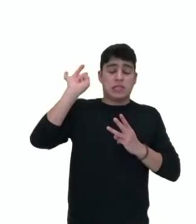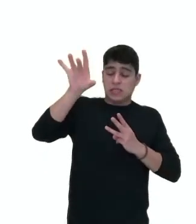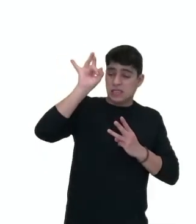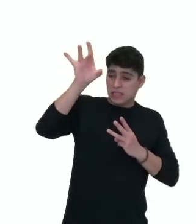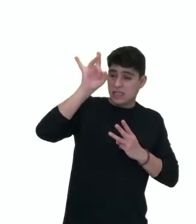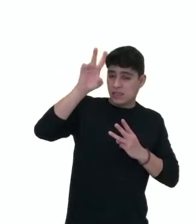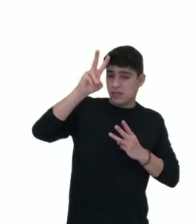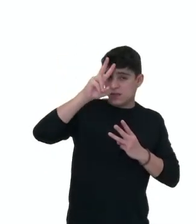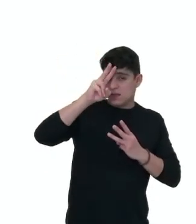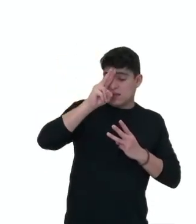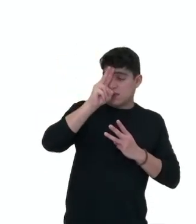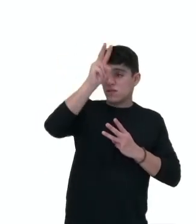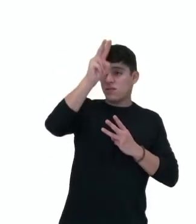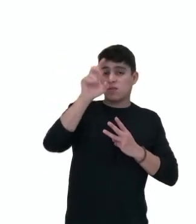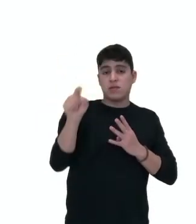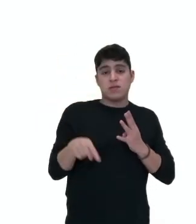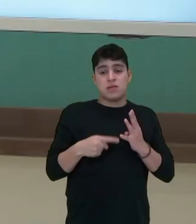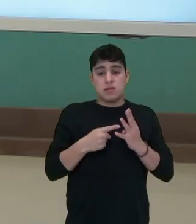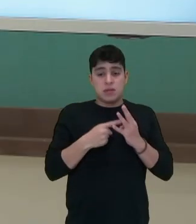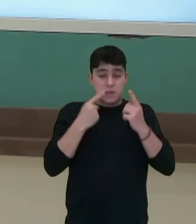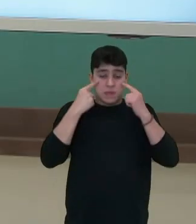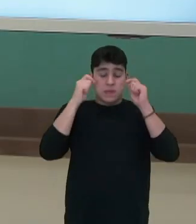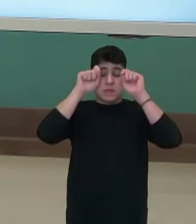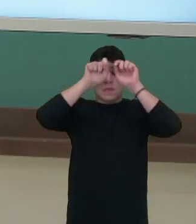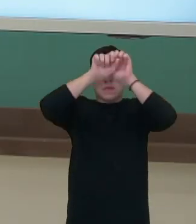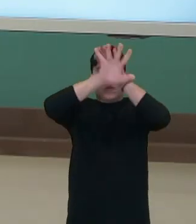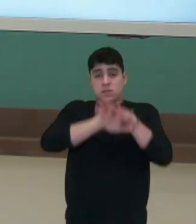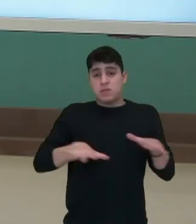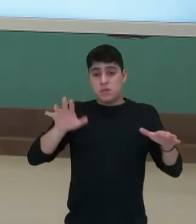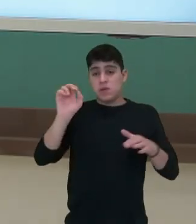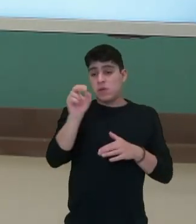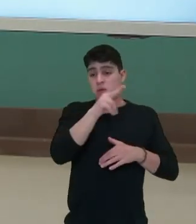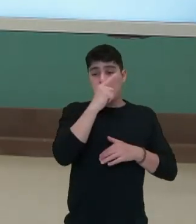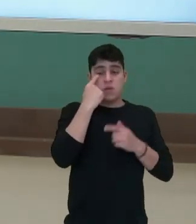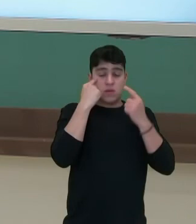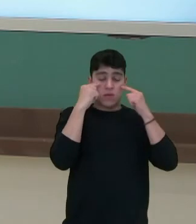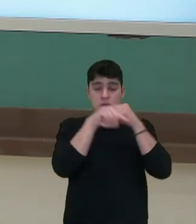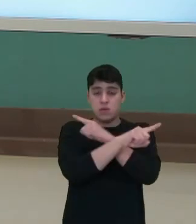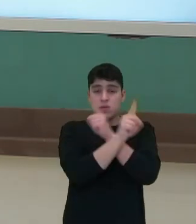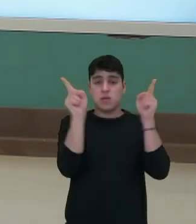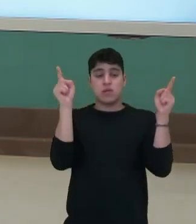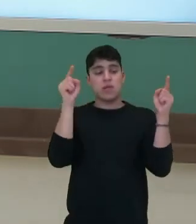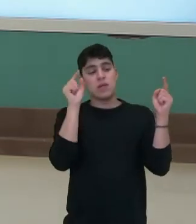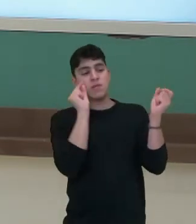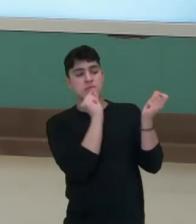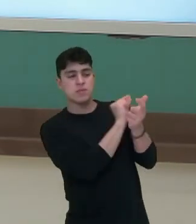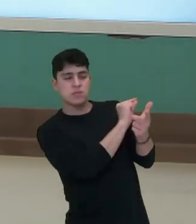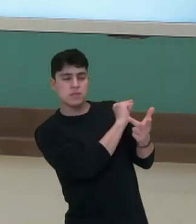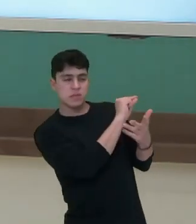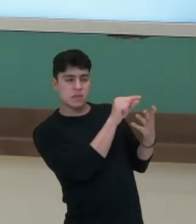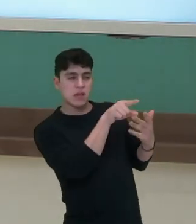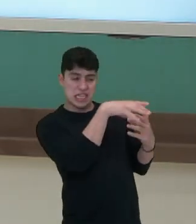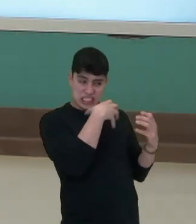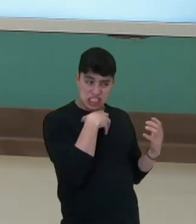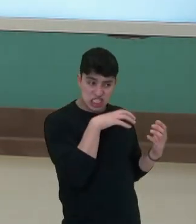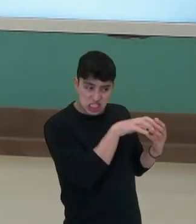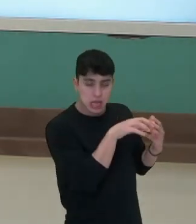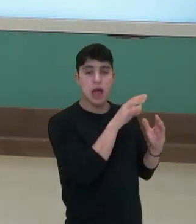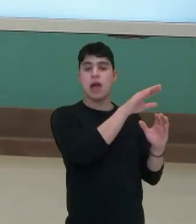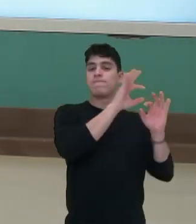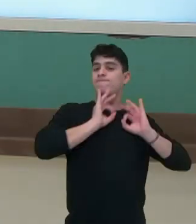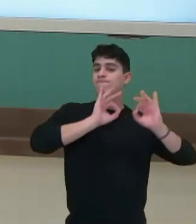forte, perda da visão ou visão dupla. Esses sintomas são indicativos que a pessoa pode estar tendo um